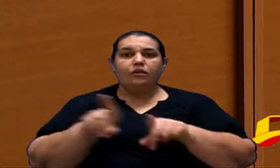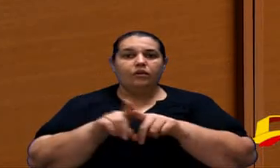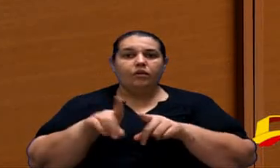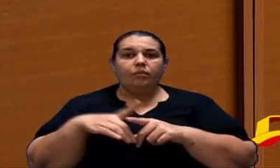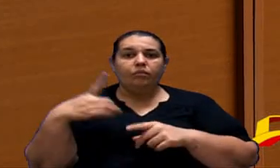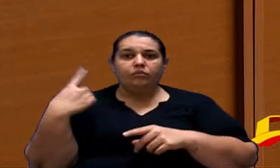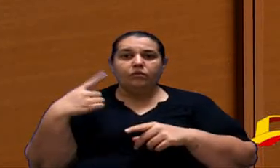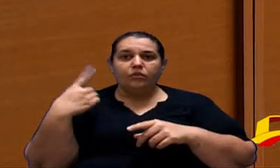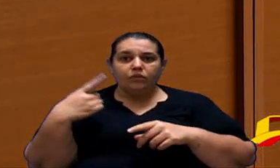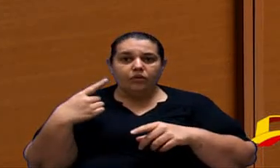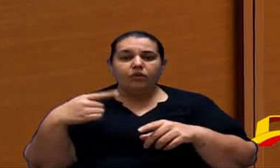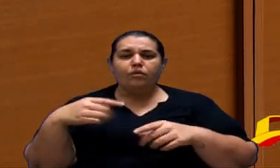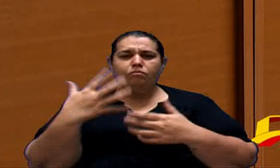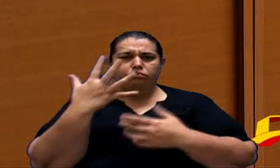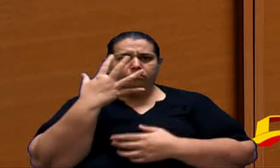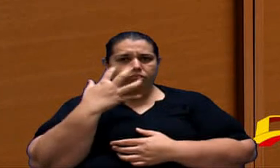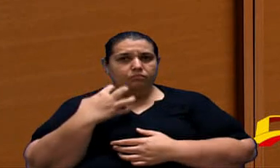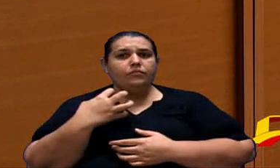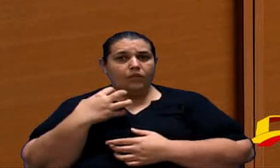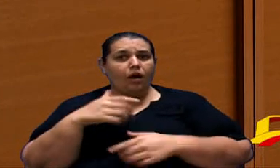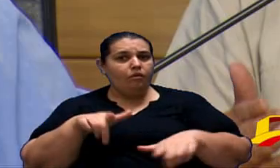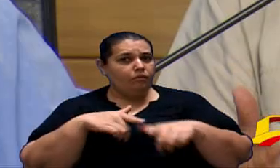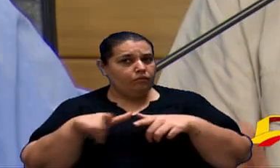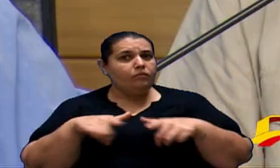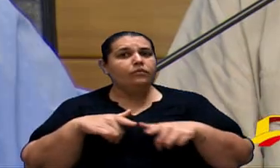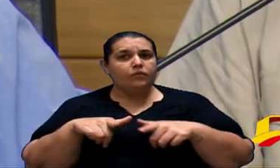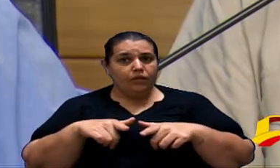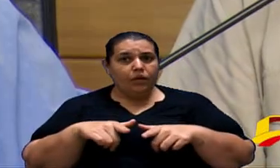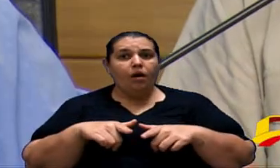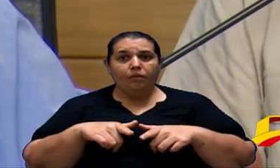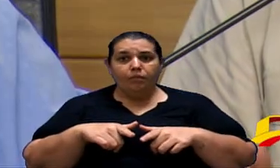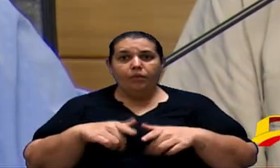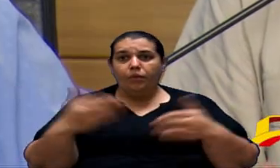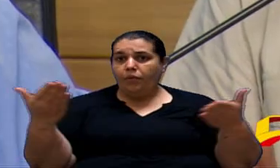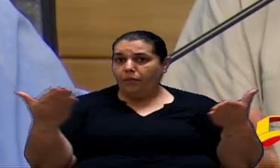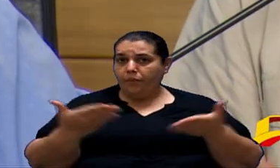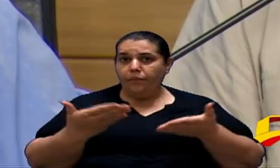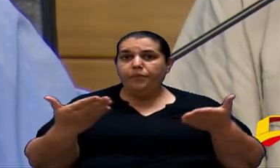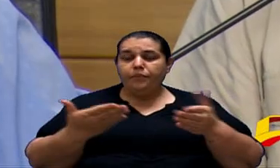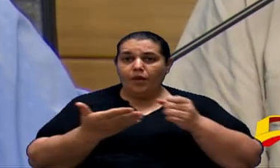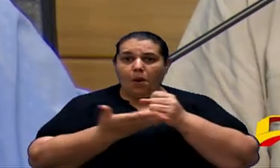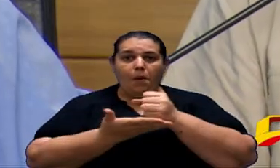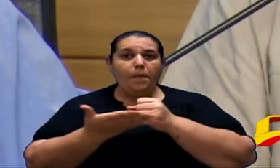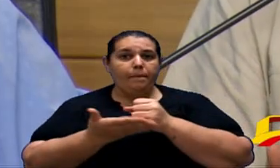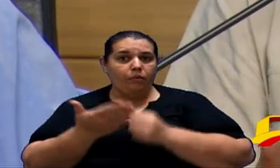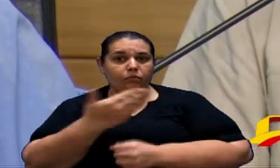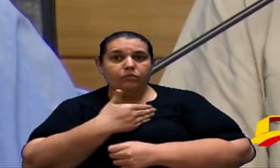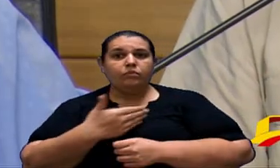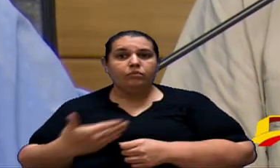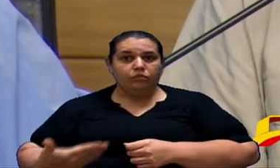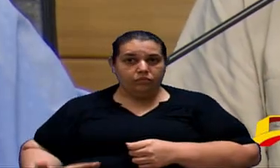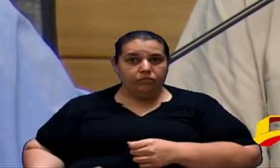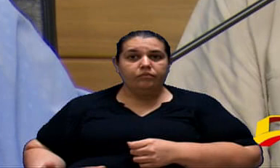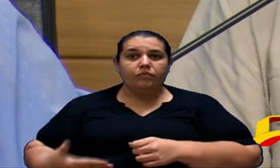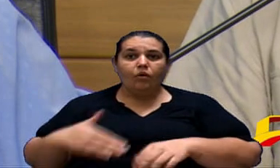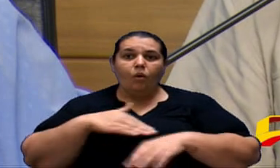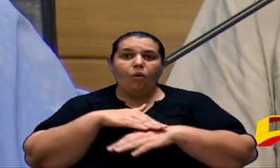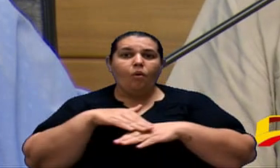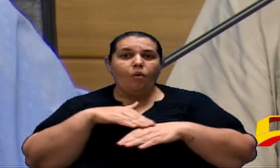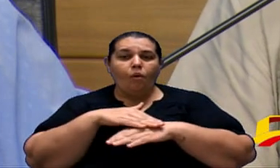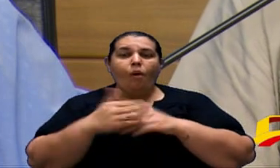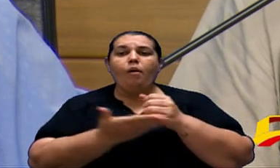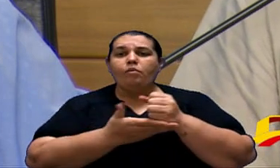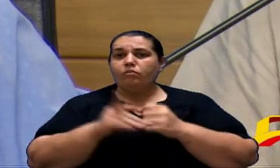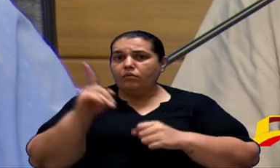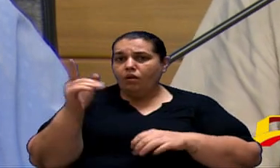que é um deputado sério é um deputado que está hoje acompanhando a base do governo que conversa inclusive com a